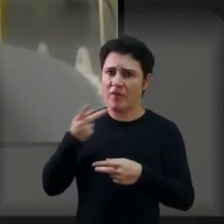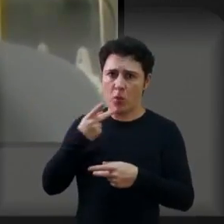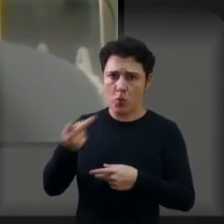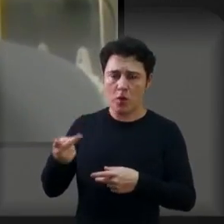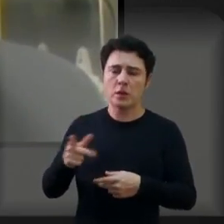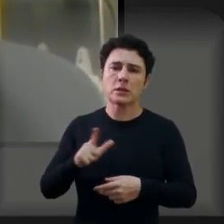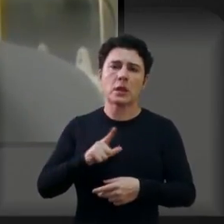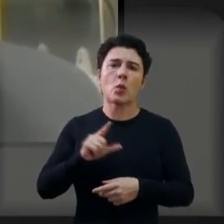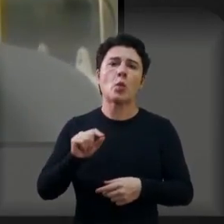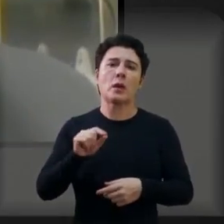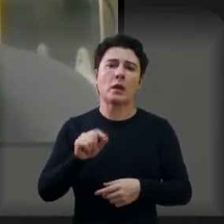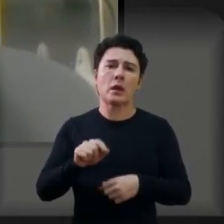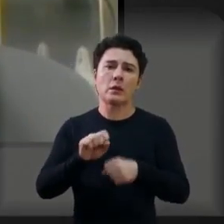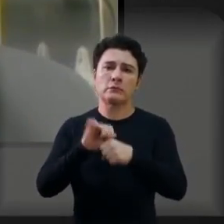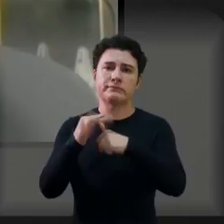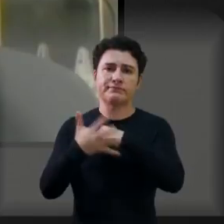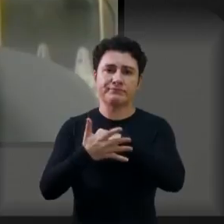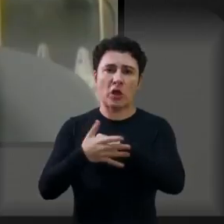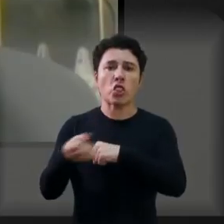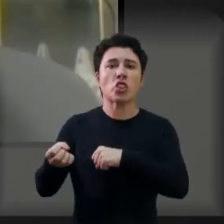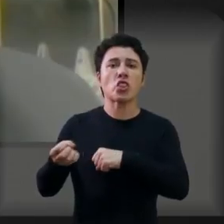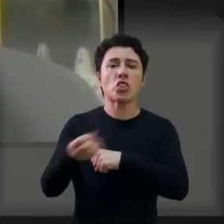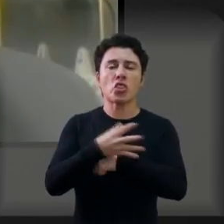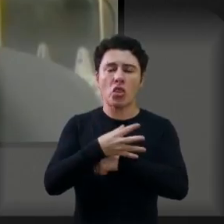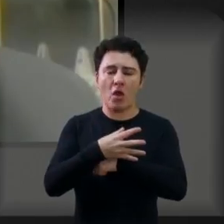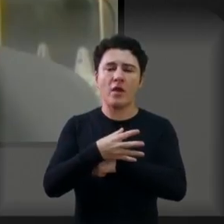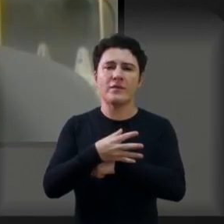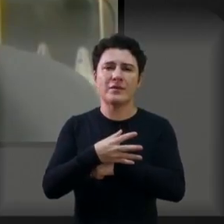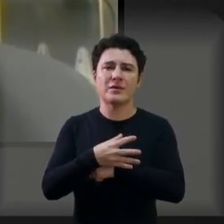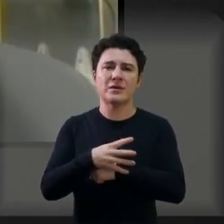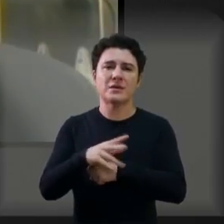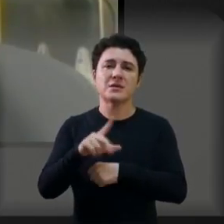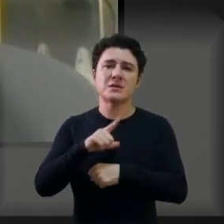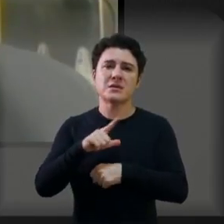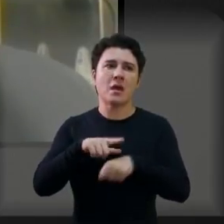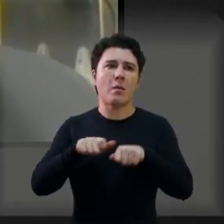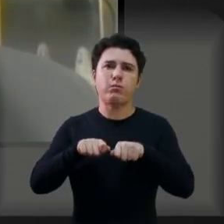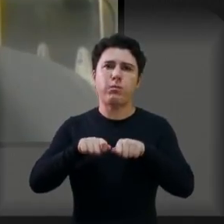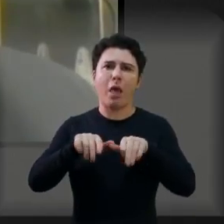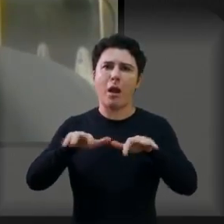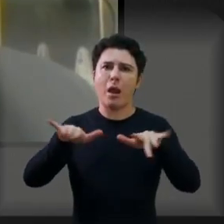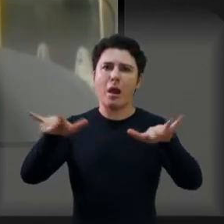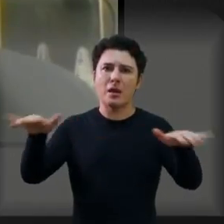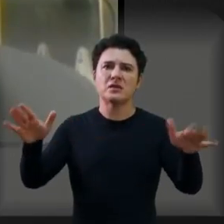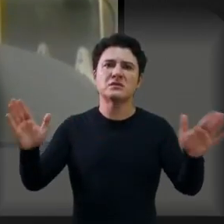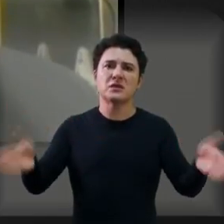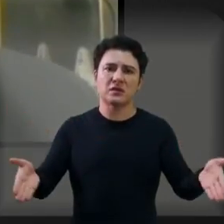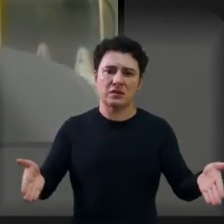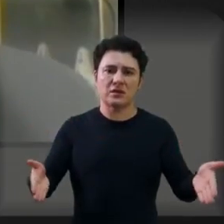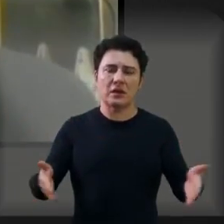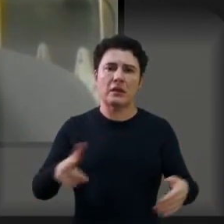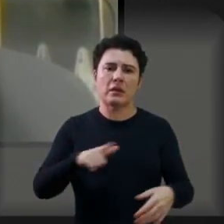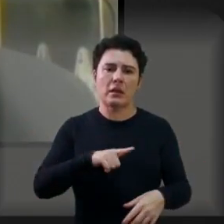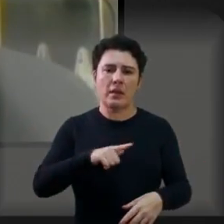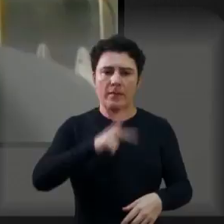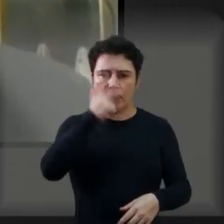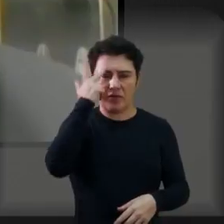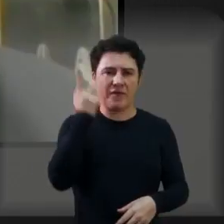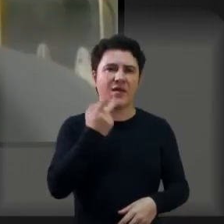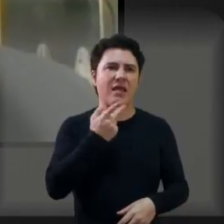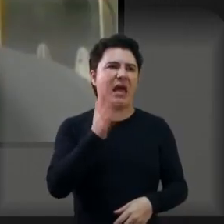aumento da nova cepa, da contaminação, e, como todos falaram, às vezes eu vejo alguém falar assim,